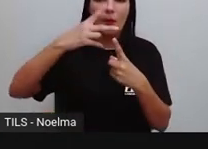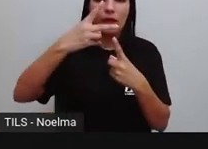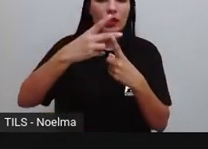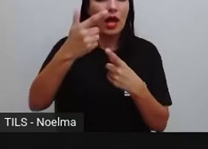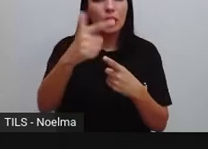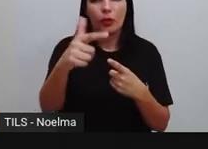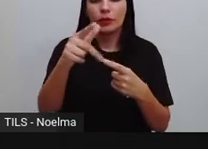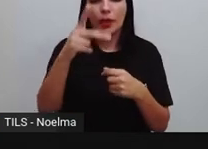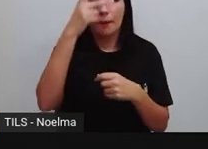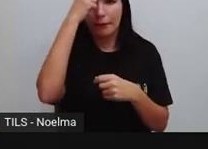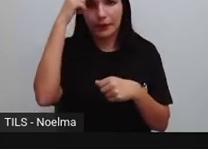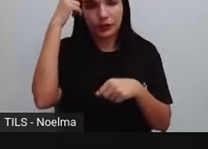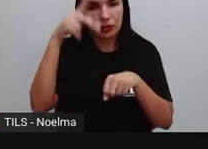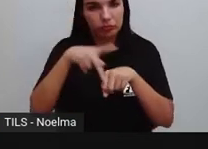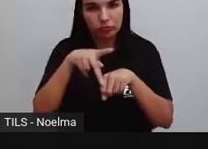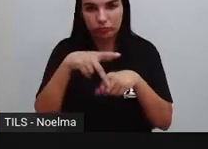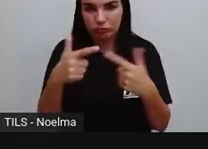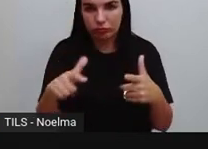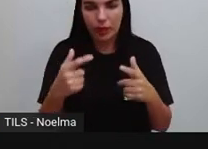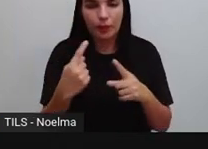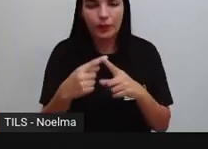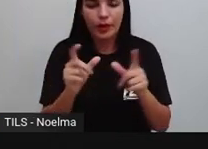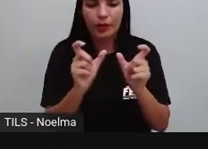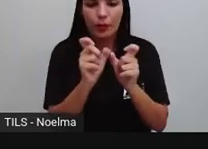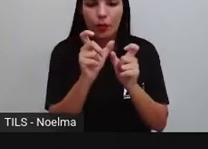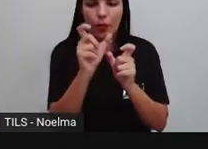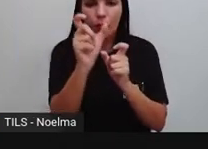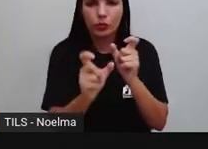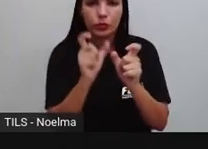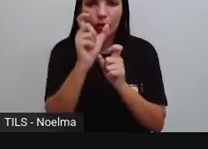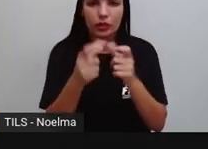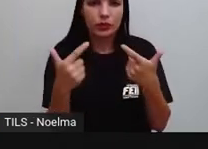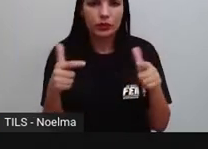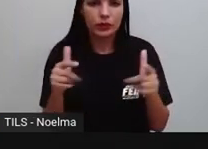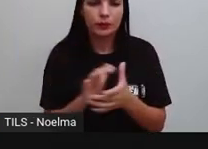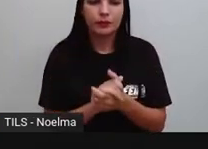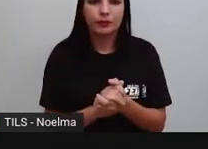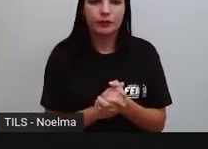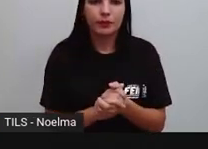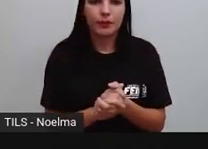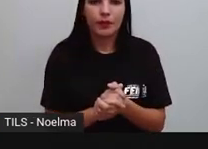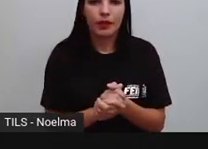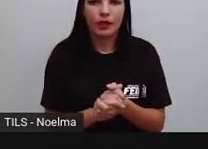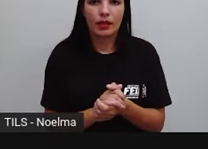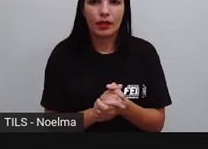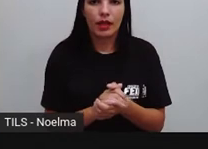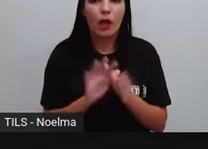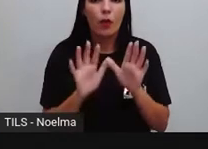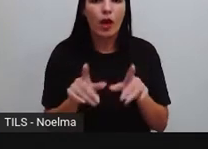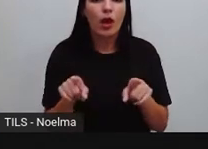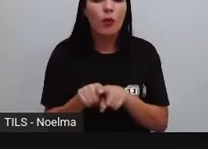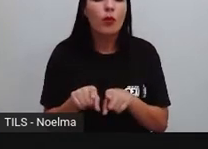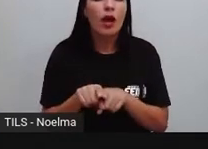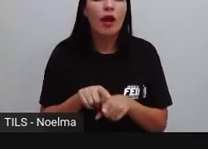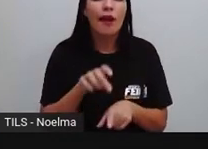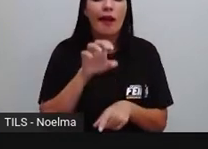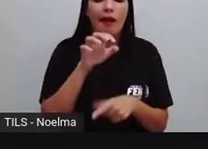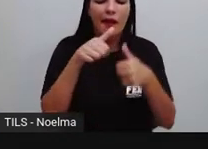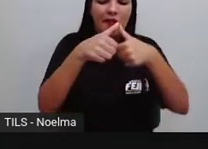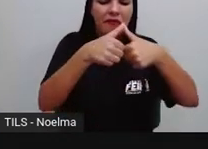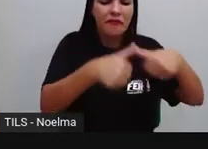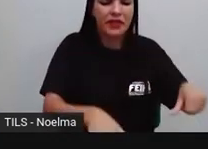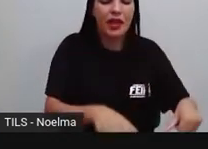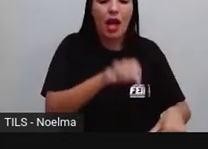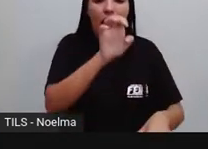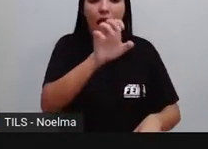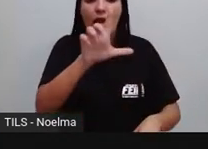não tem pessoa porque não está conjugado, certo? E aí nós temos, tabela que fica, ela fica, então